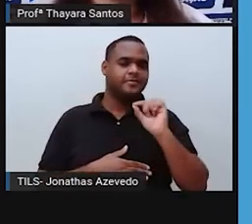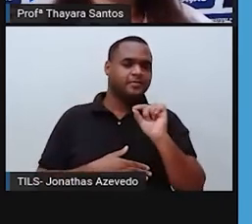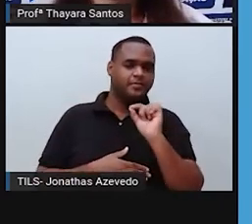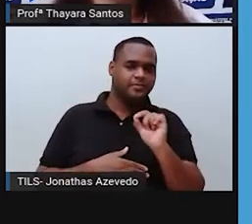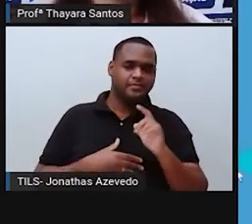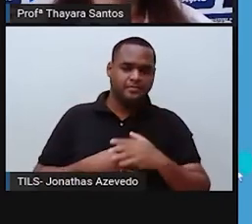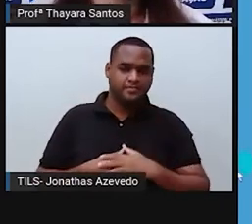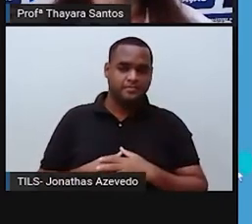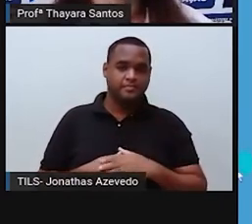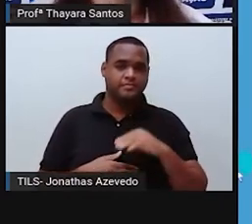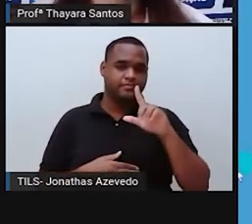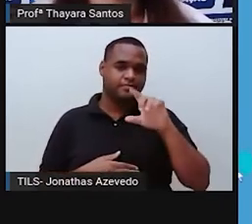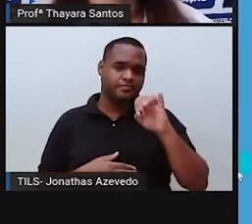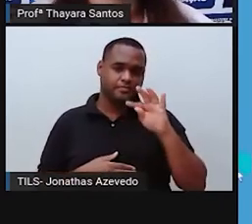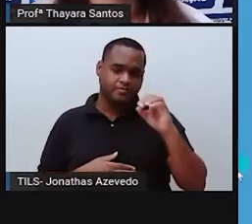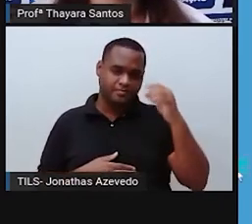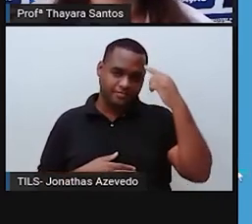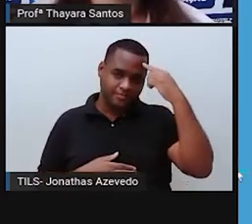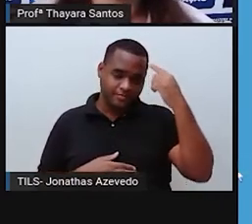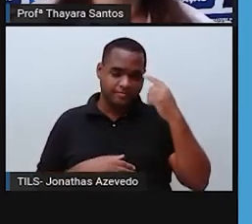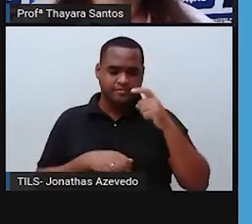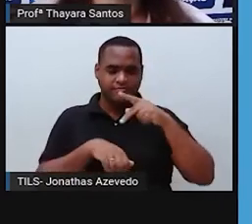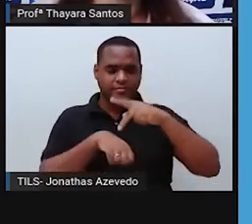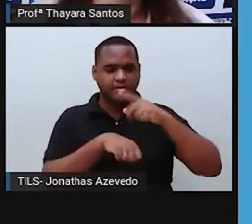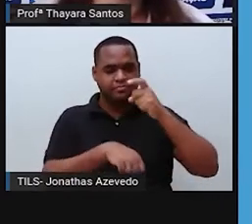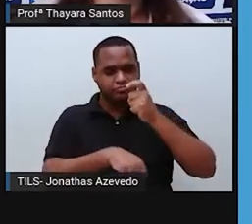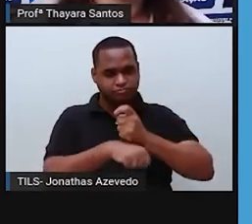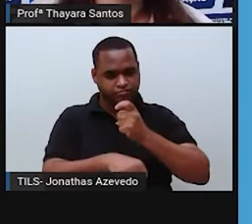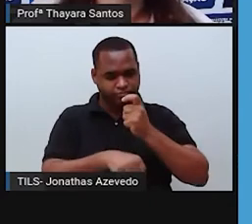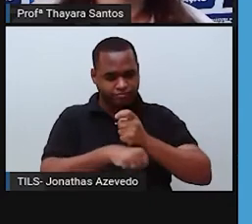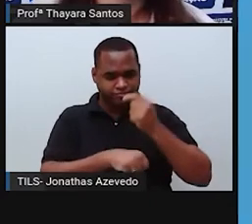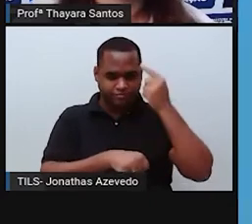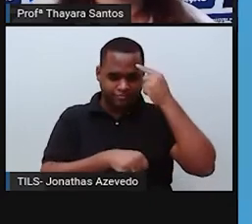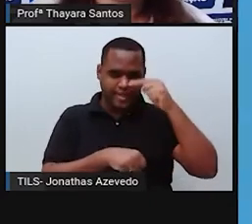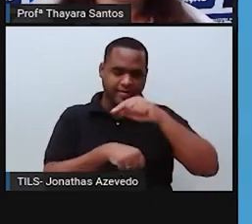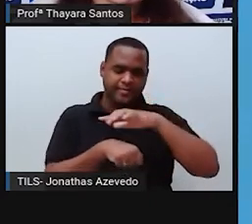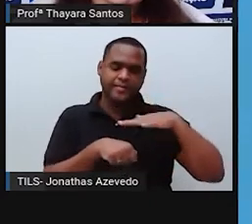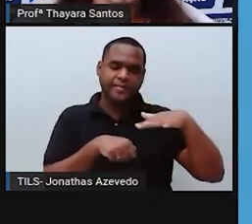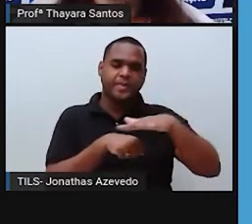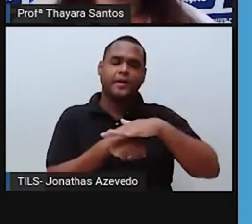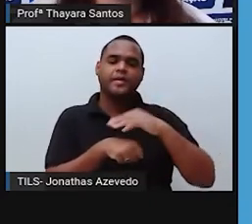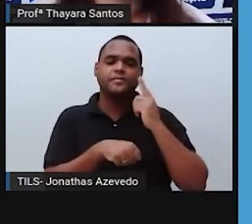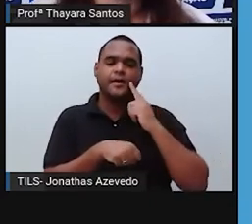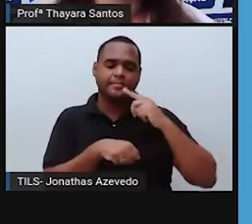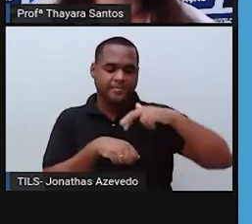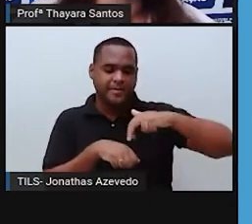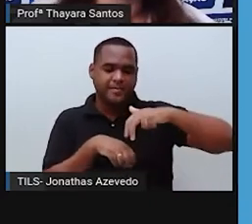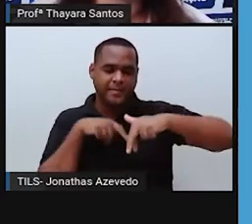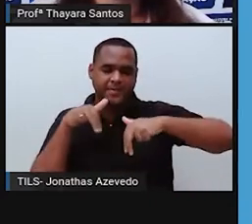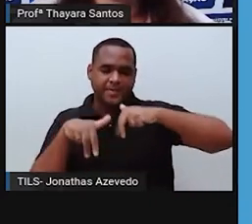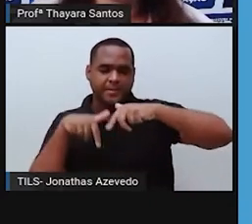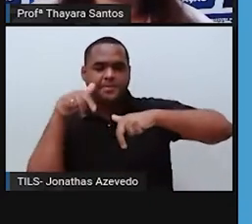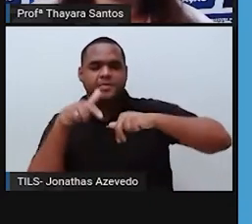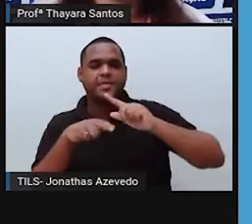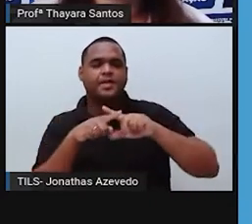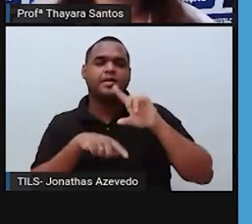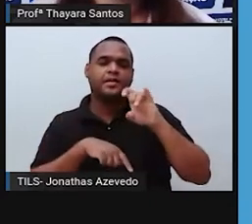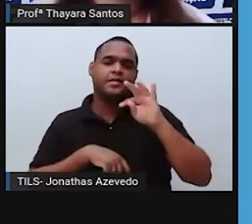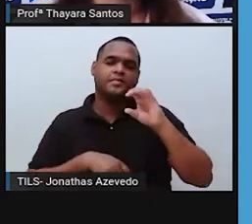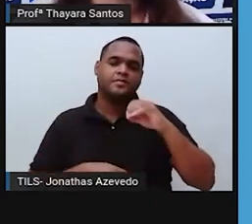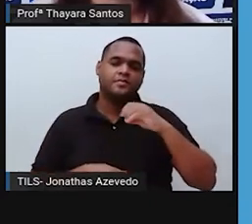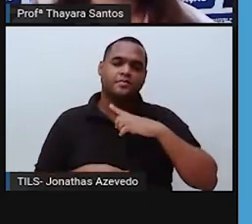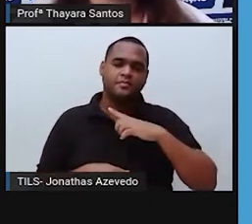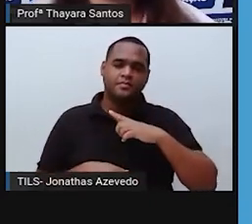litosfera é a camada que a gente chama rochosa da Terra. Essa é a camada mais superficial, onde a gente pisa. Então, a litosfera é essa.